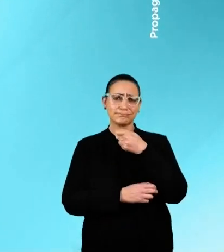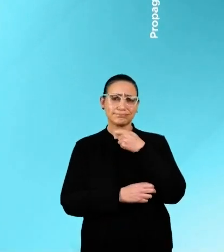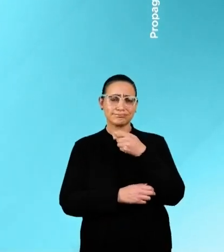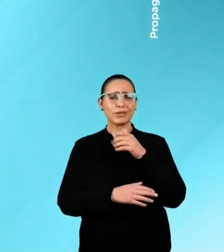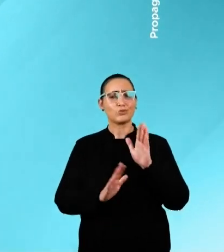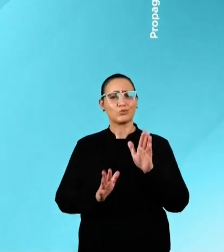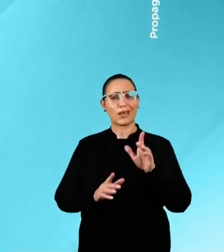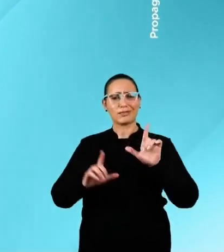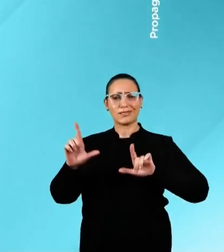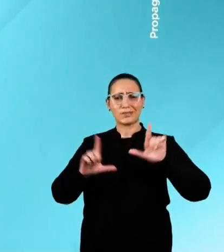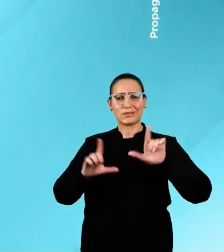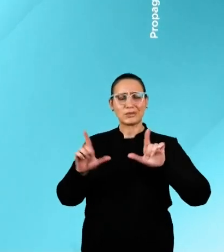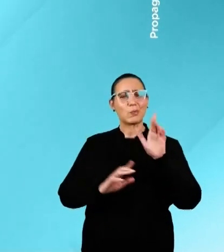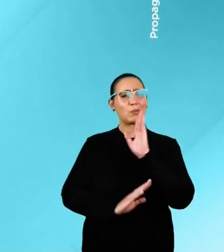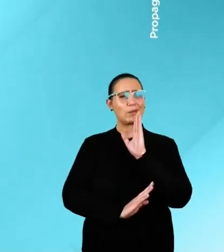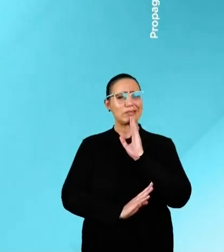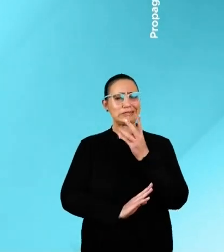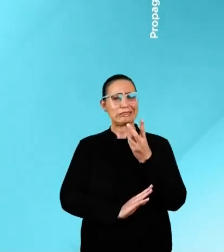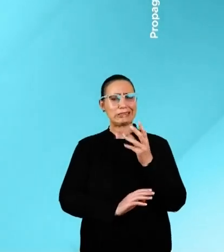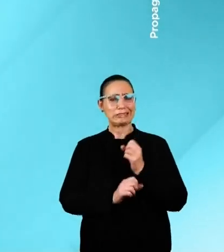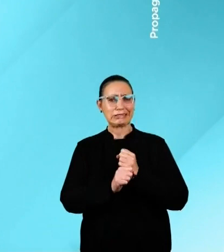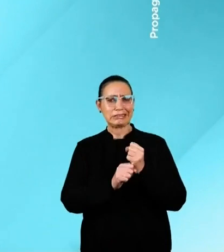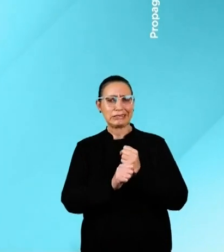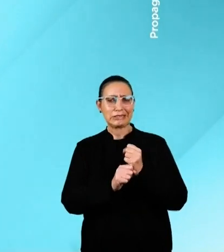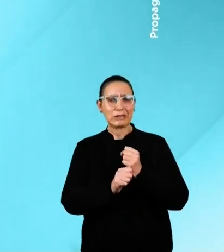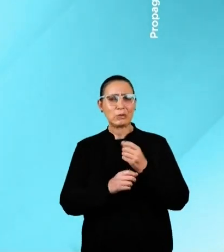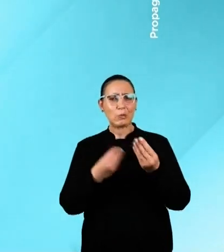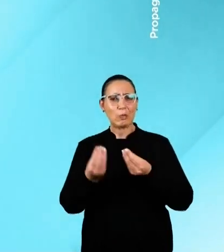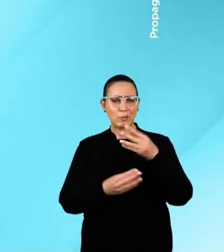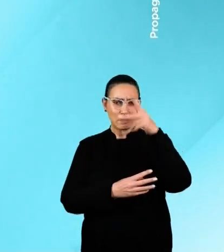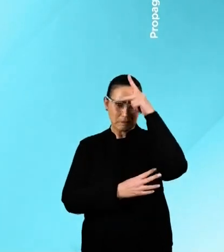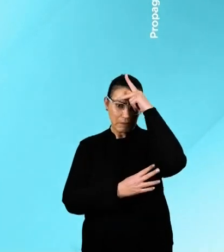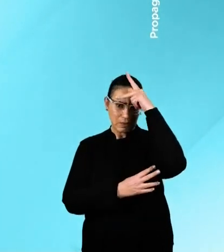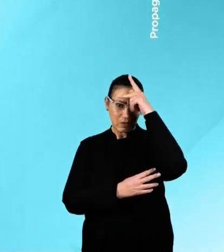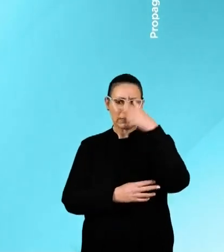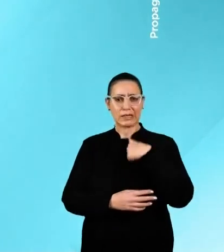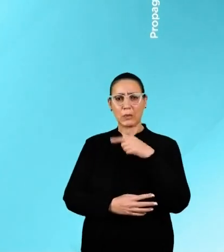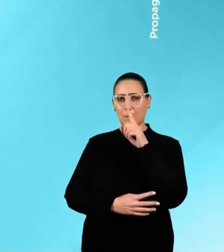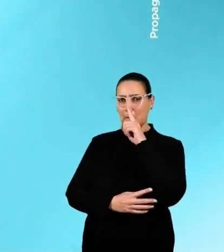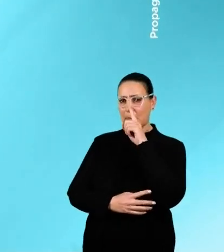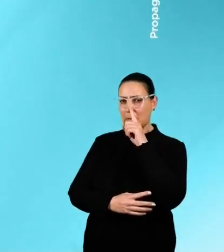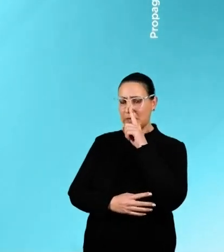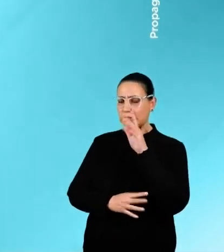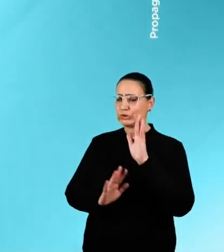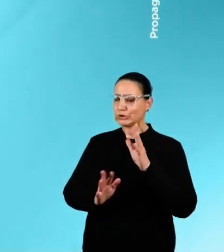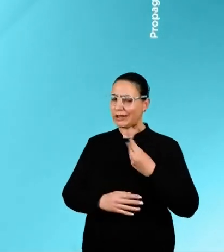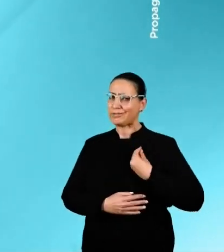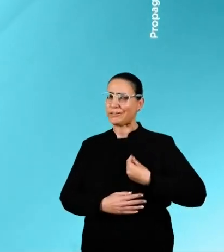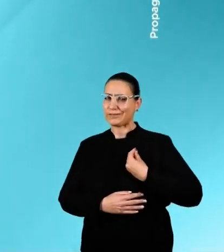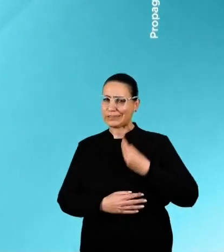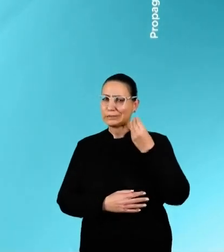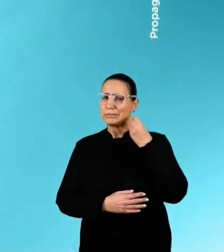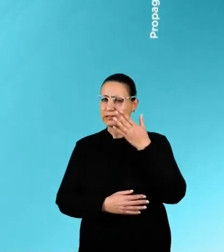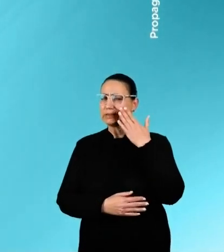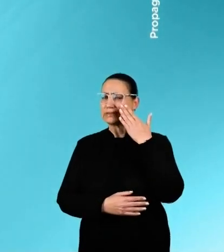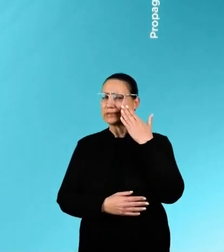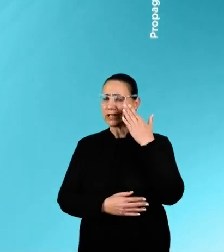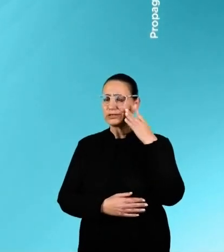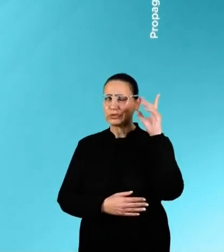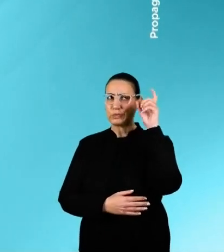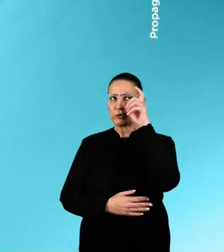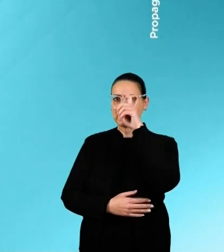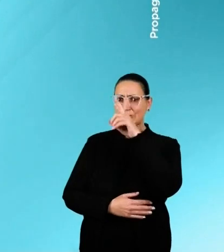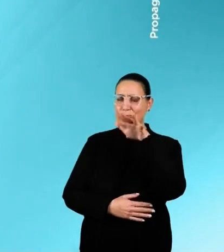apresentadora na televisão, vivi 13 anos da realidade de Pelotas e de toda a Zona Sul. Como mãe, vivi o drama da prematuridade e conheci de perto as